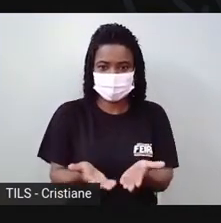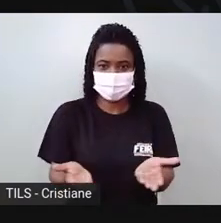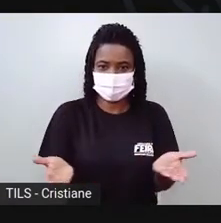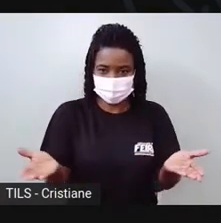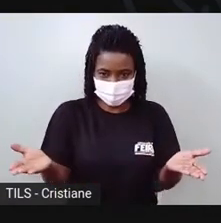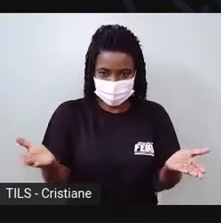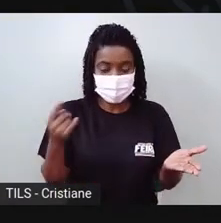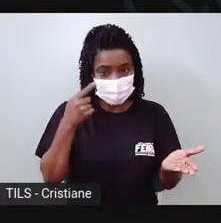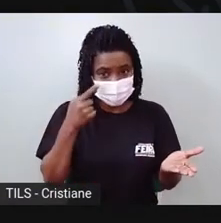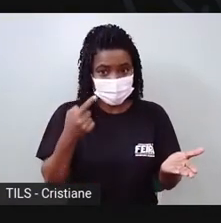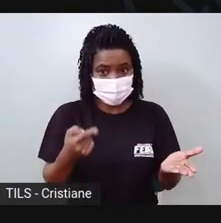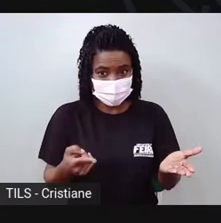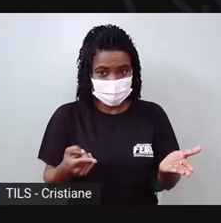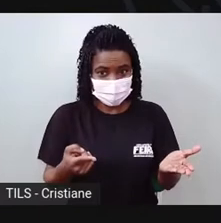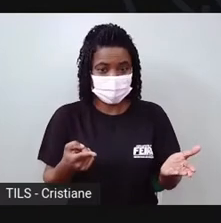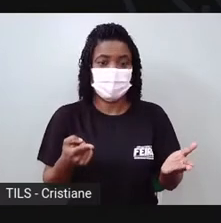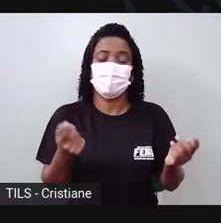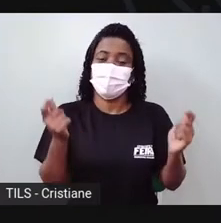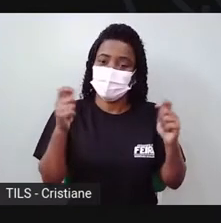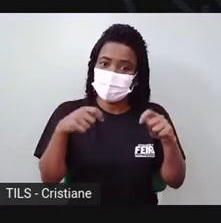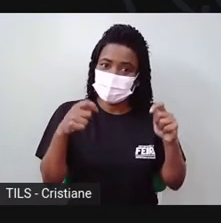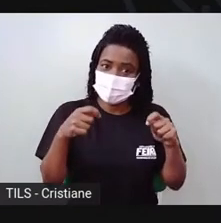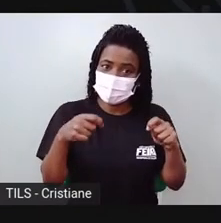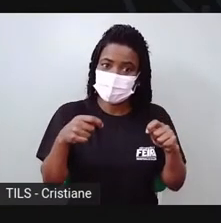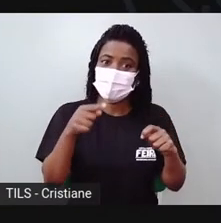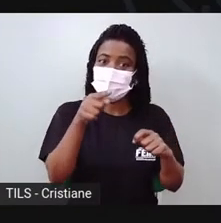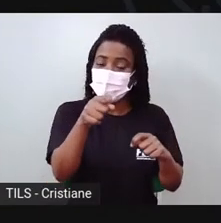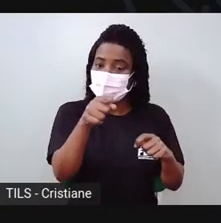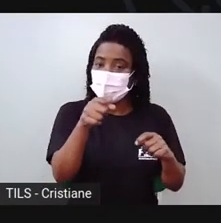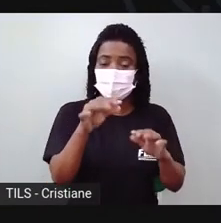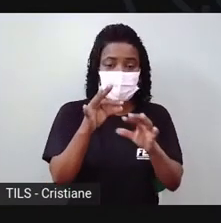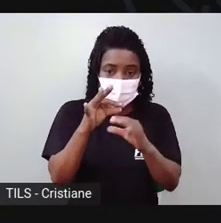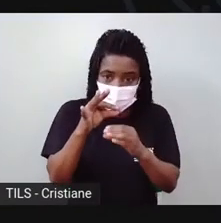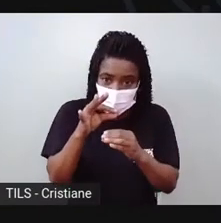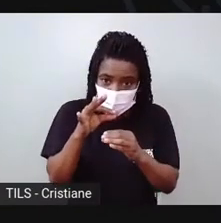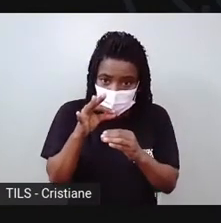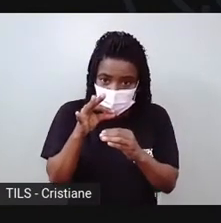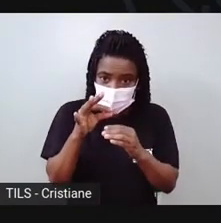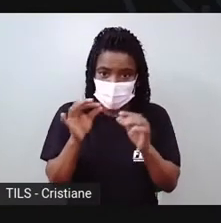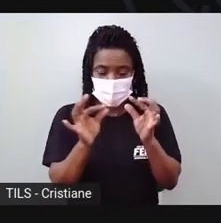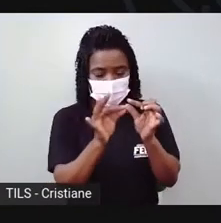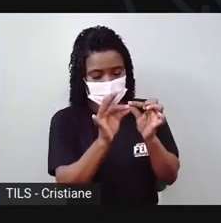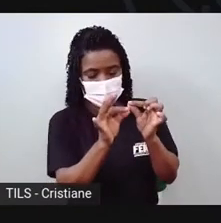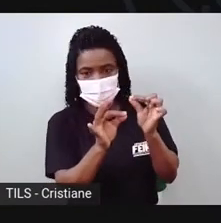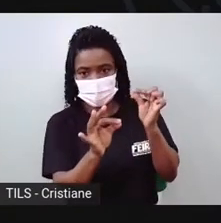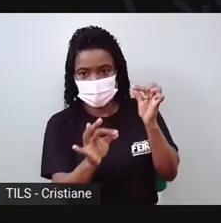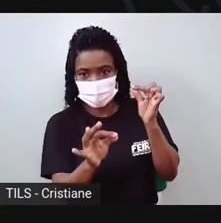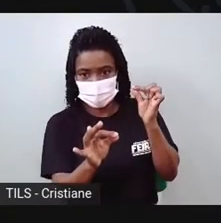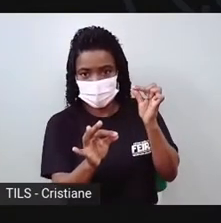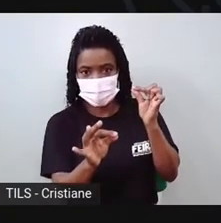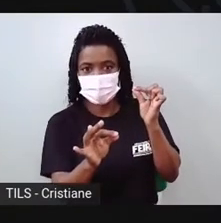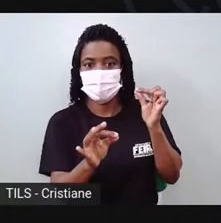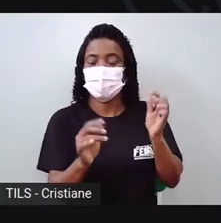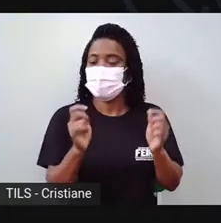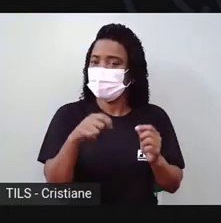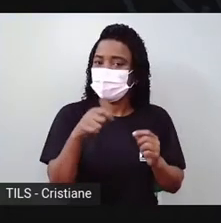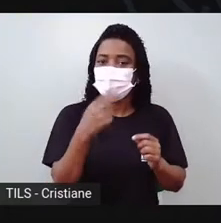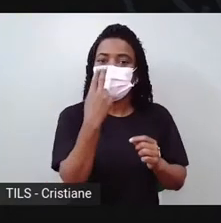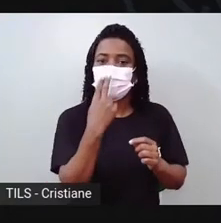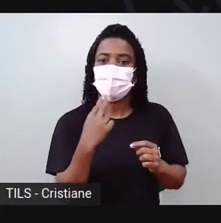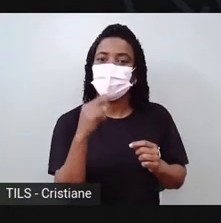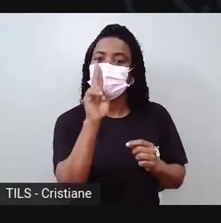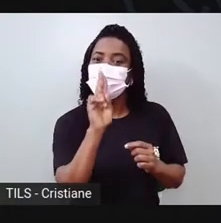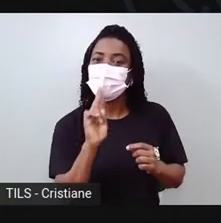o palitinho. A gente vai usar canudo de refrigerante, palito de sorvete,